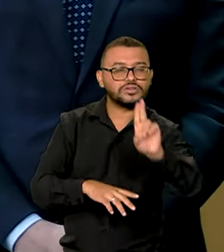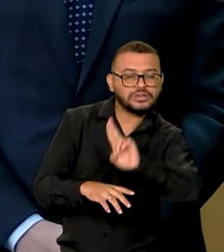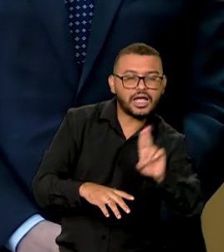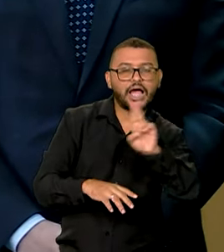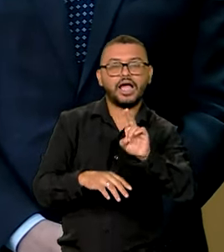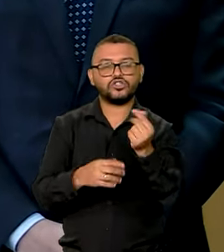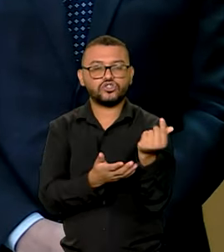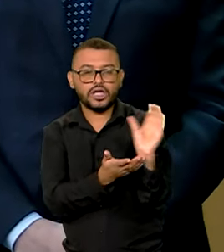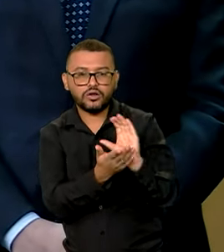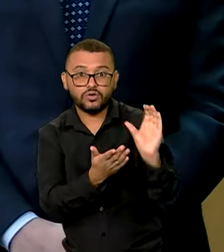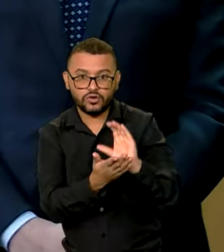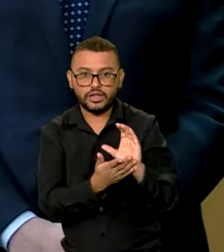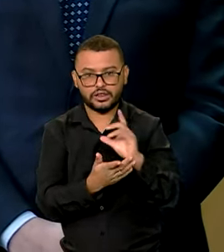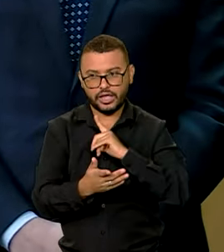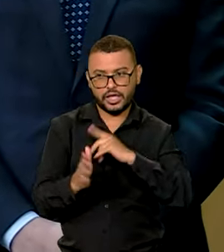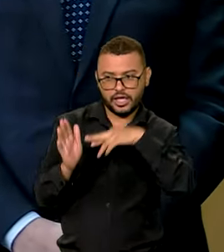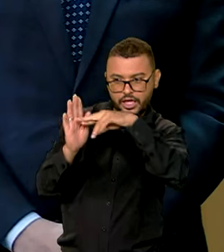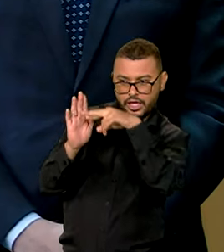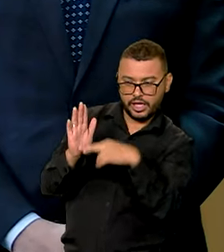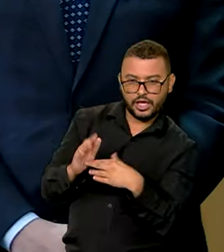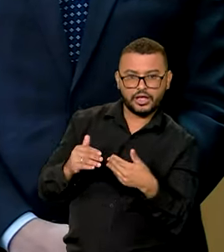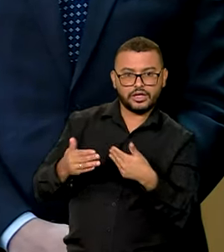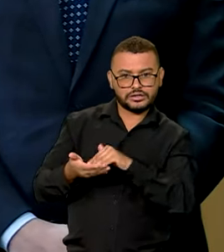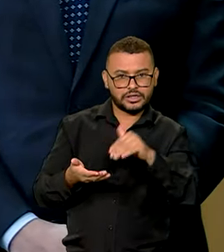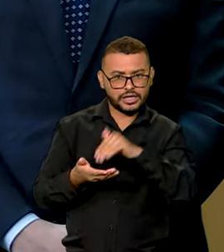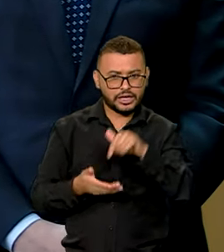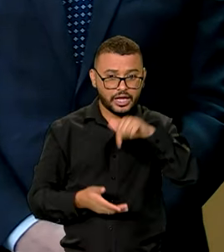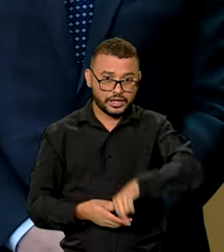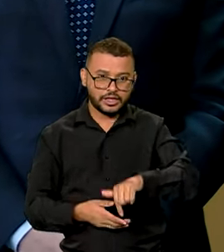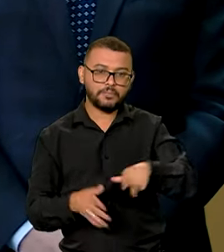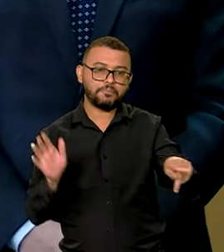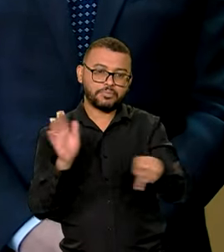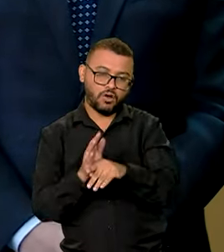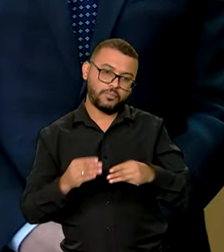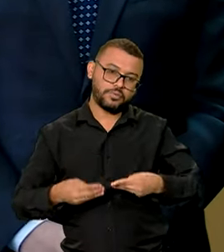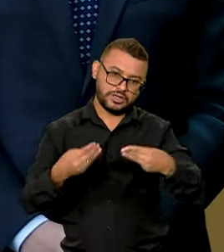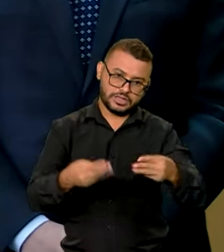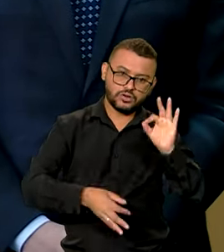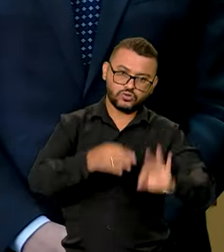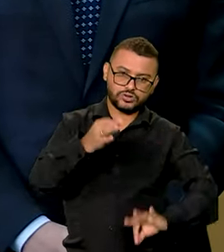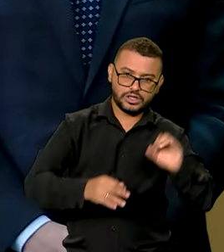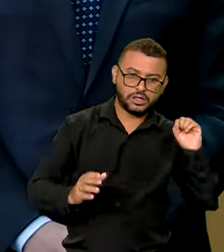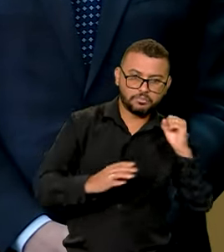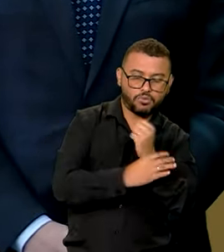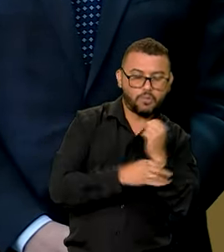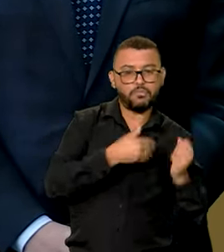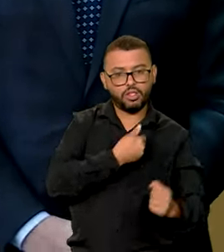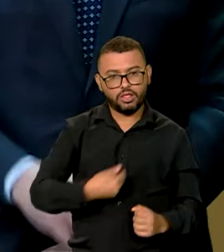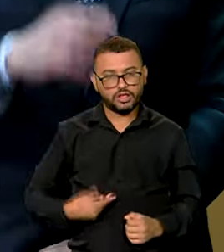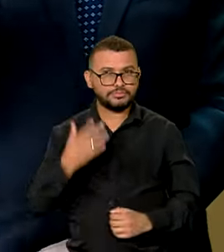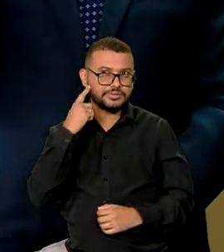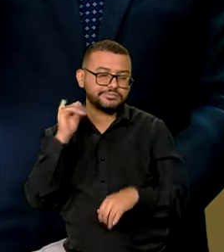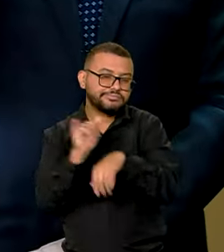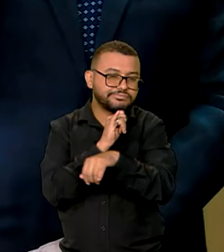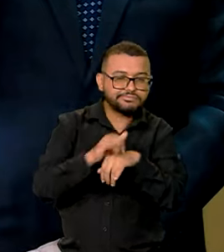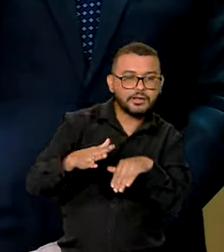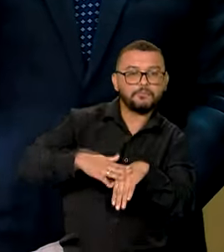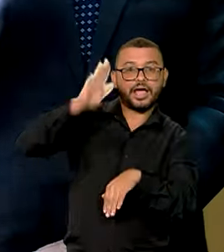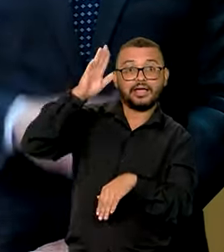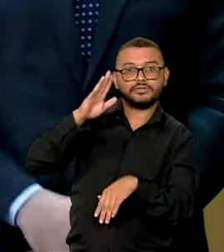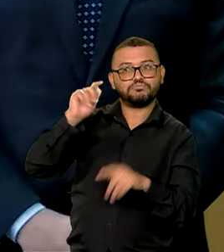diretrizes que estão sendo editadas aqui pela Secretaria Nacional de Segurança Pública e pelo próprio Ministério da Justiça e Segurança Pública e possam, assim, dar